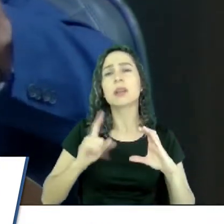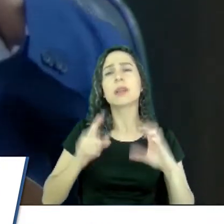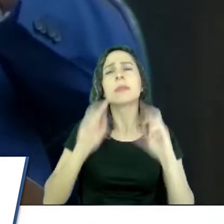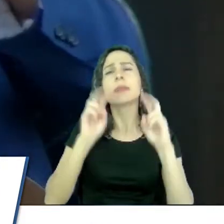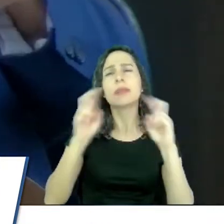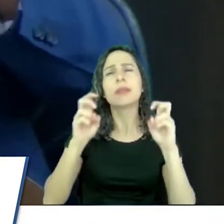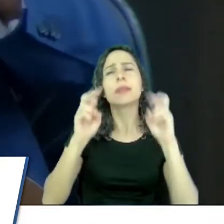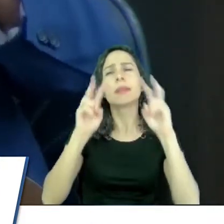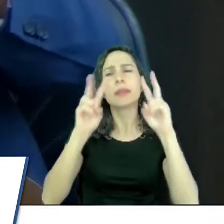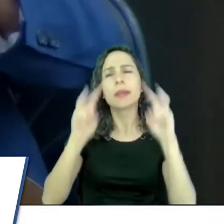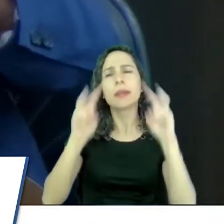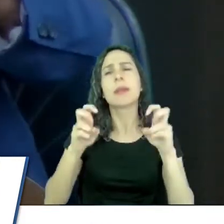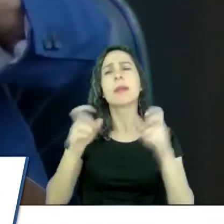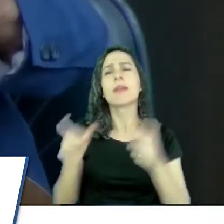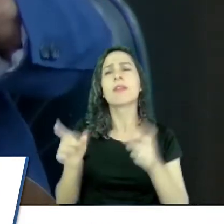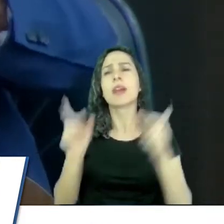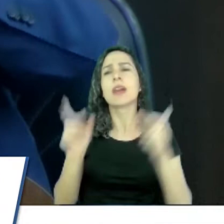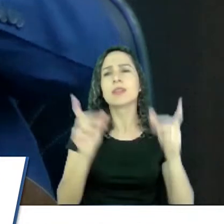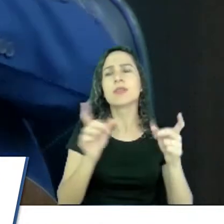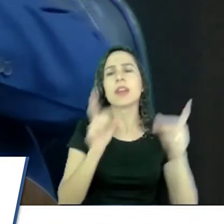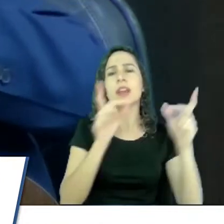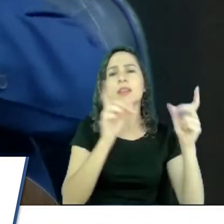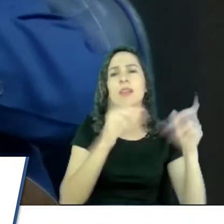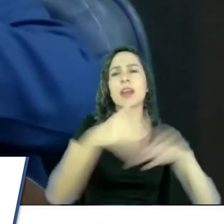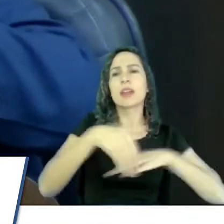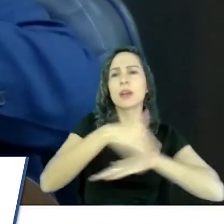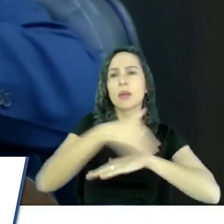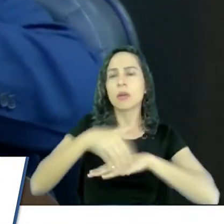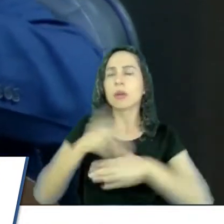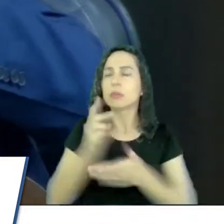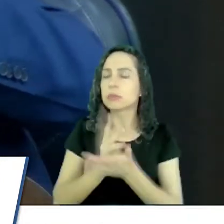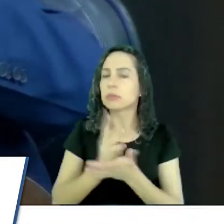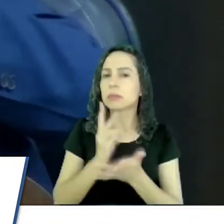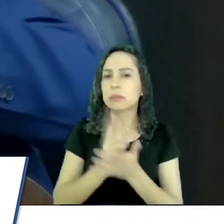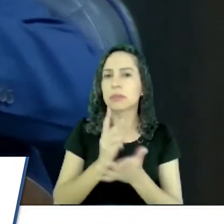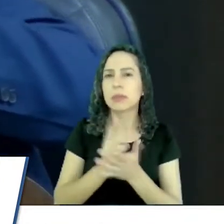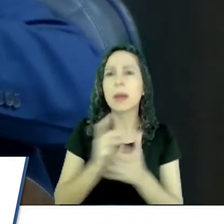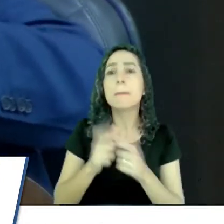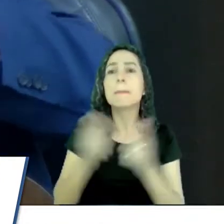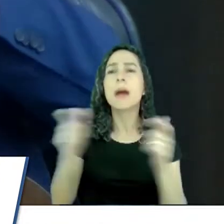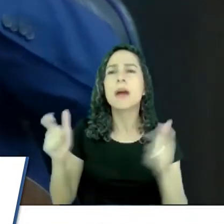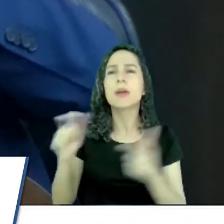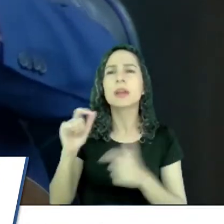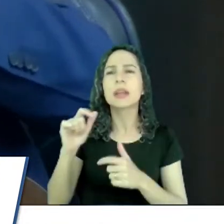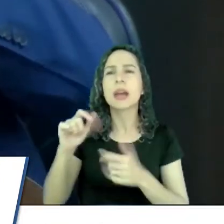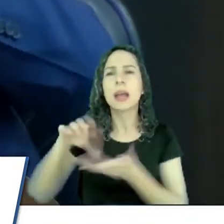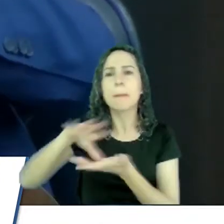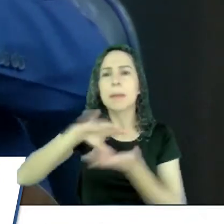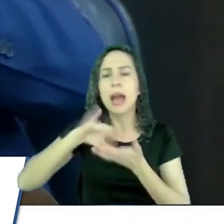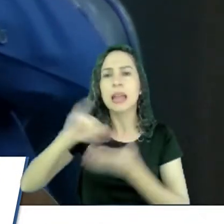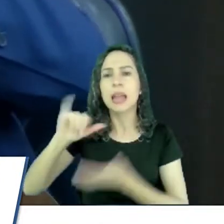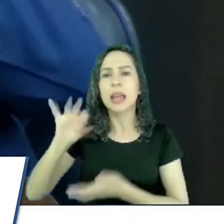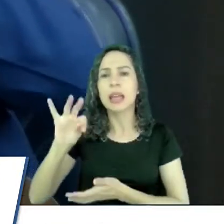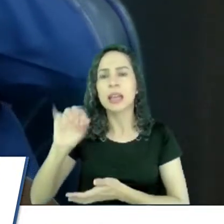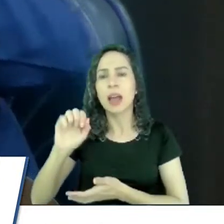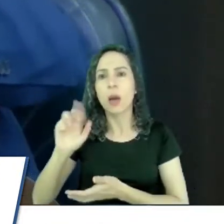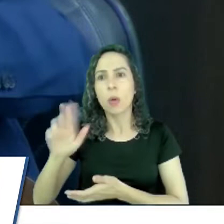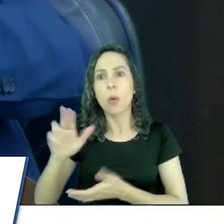A maioria que estava lá no Itaú, na praça do Itaú, sempre queriam